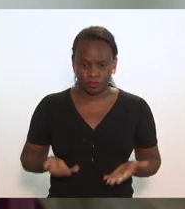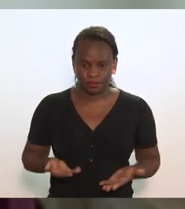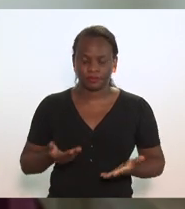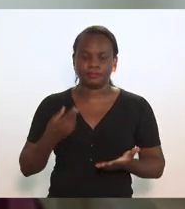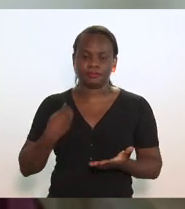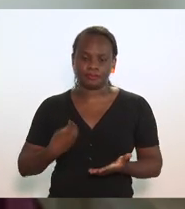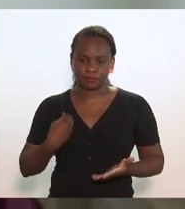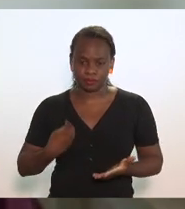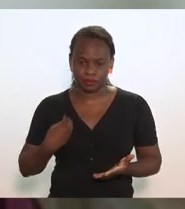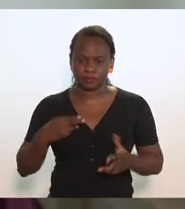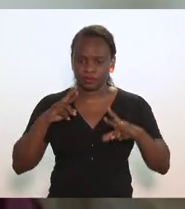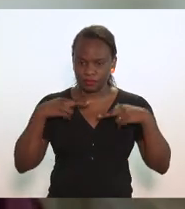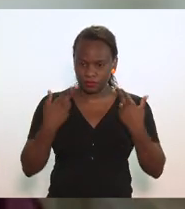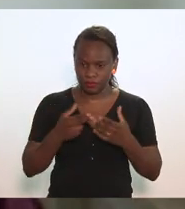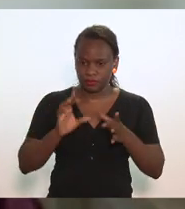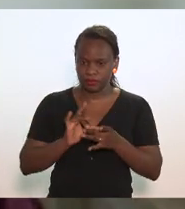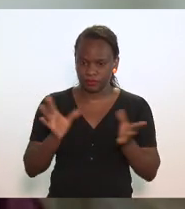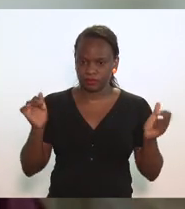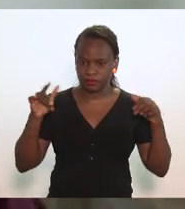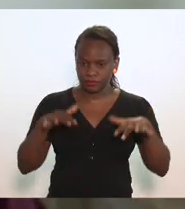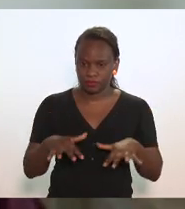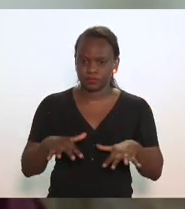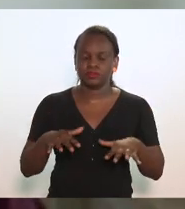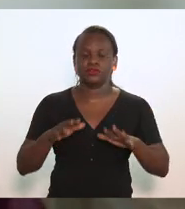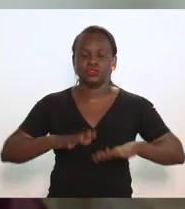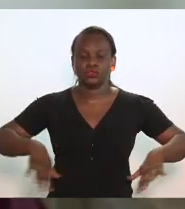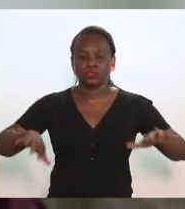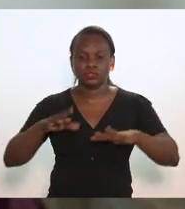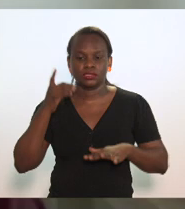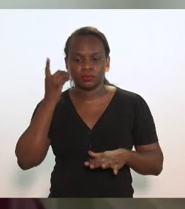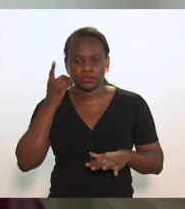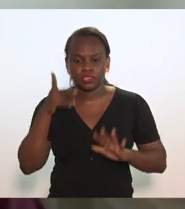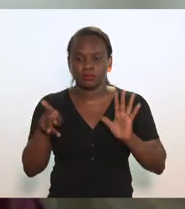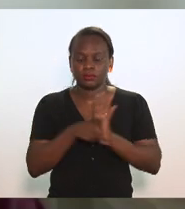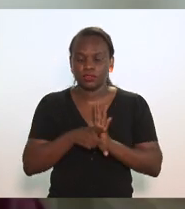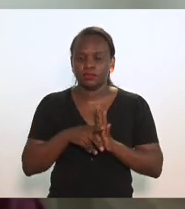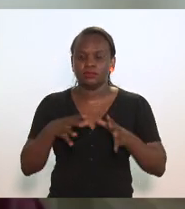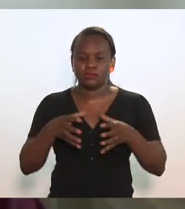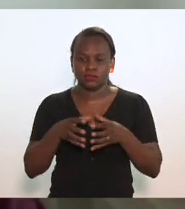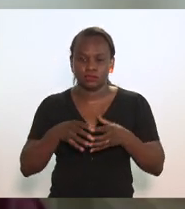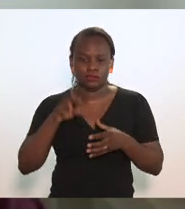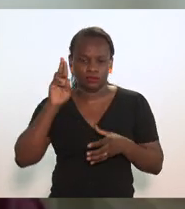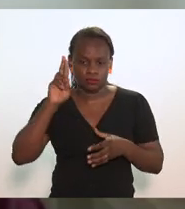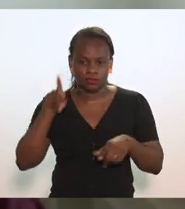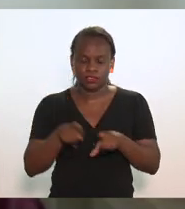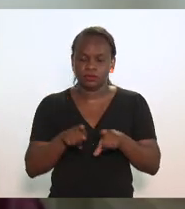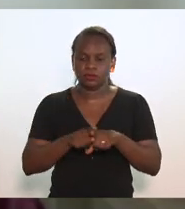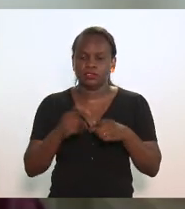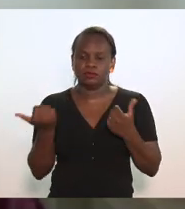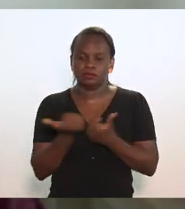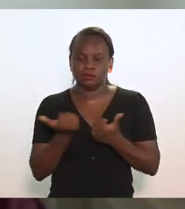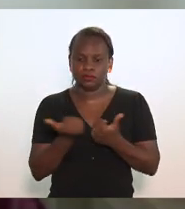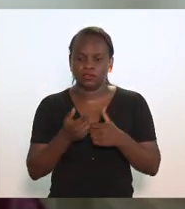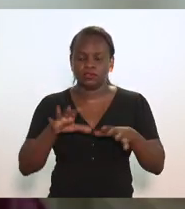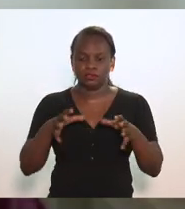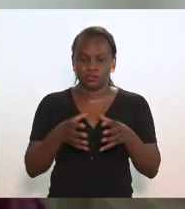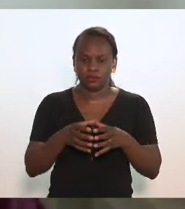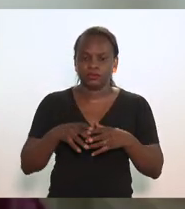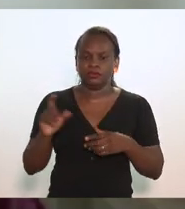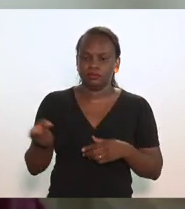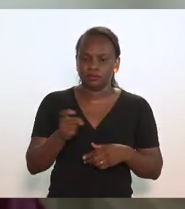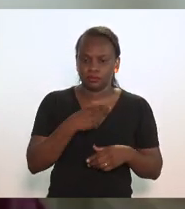a participar dessa audiência pública todos os senhores membros titulares e suplentes das Comissões de